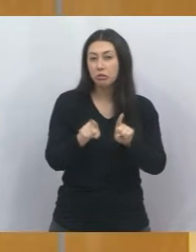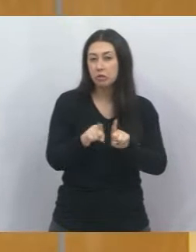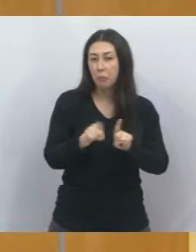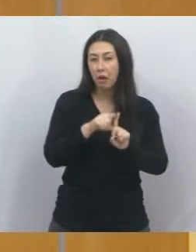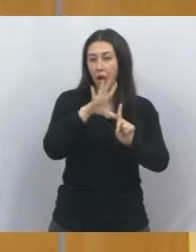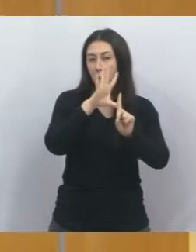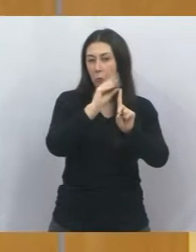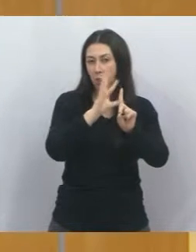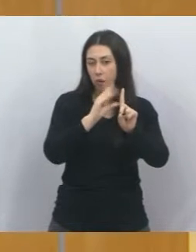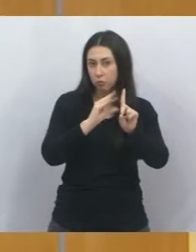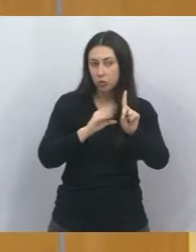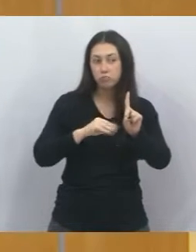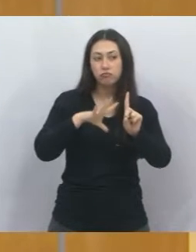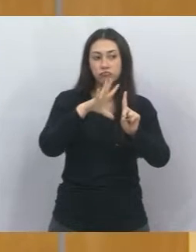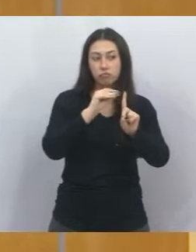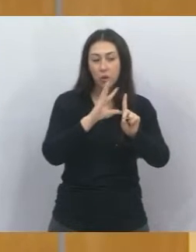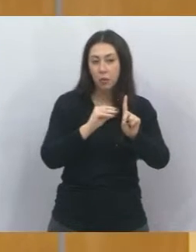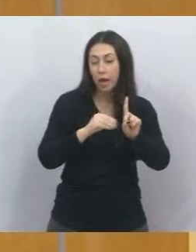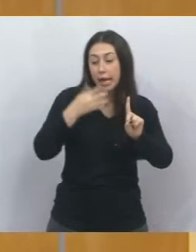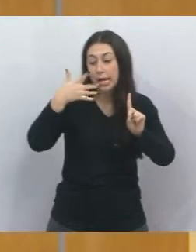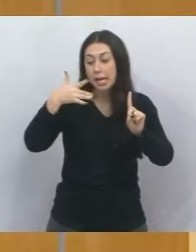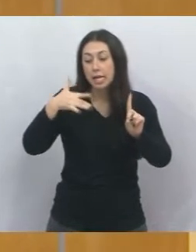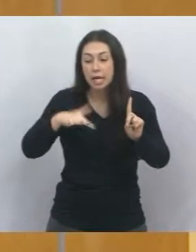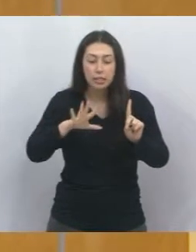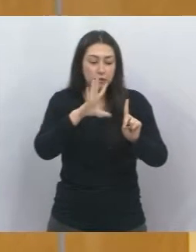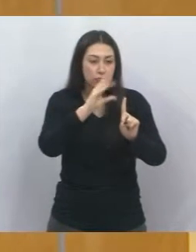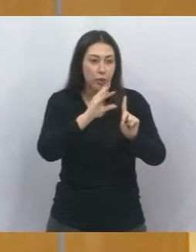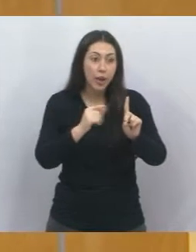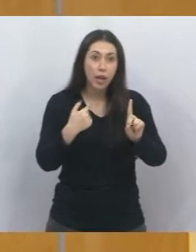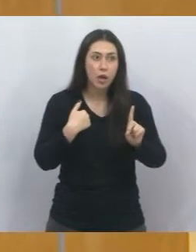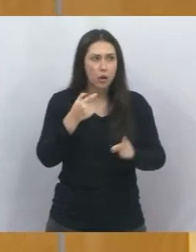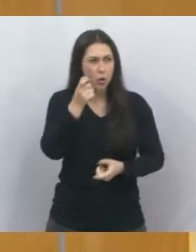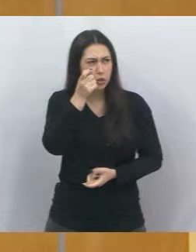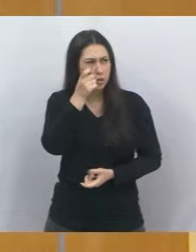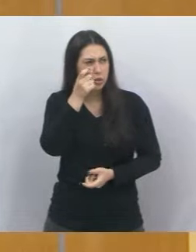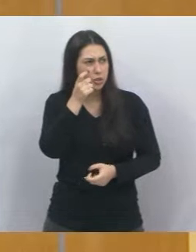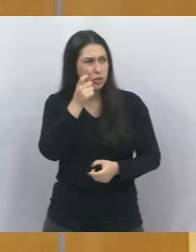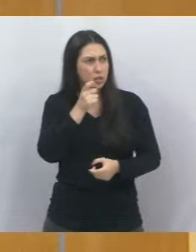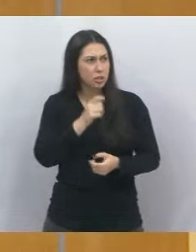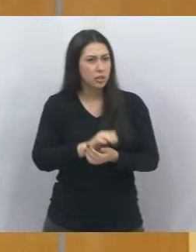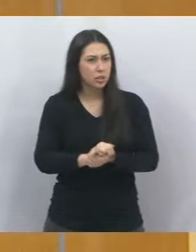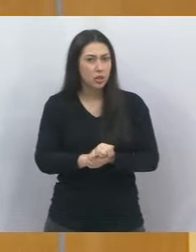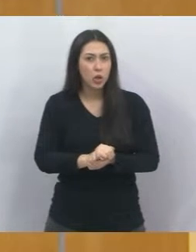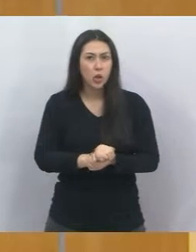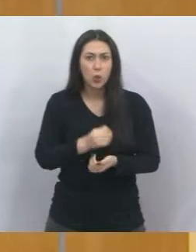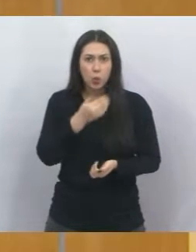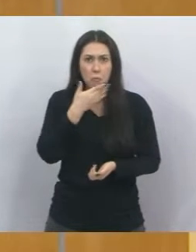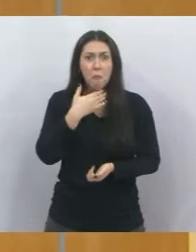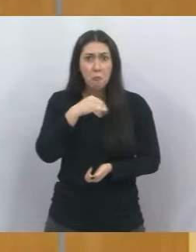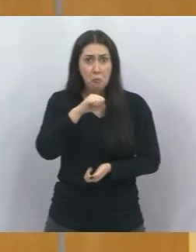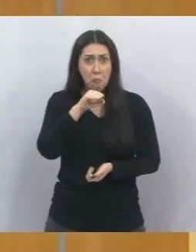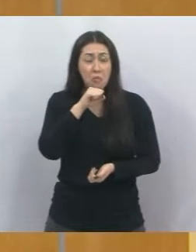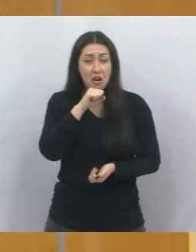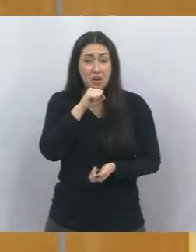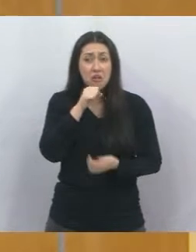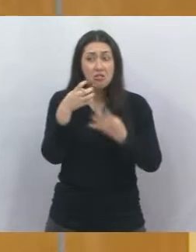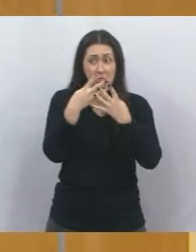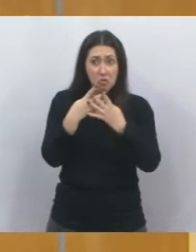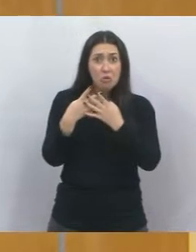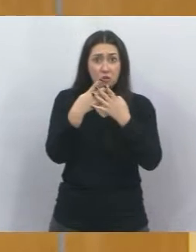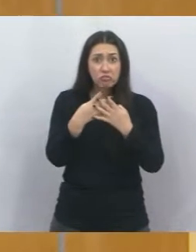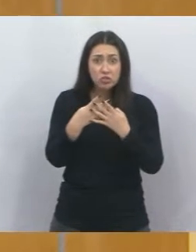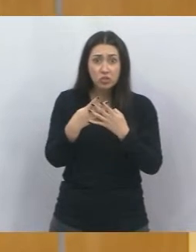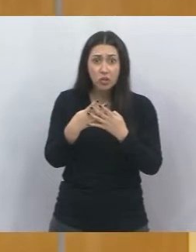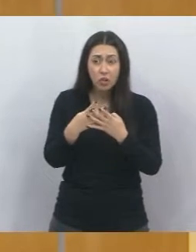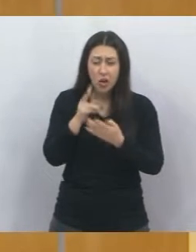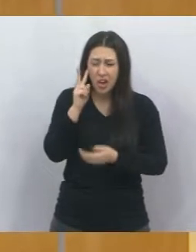quando criança. Acabei de ver um vídeo ali na internet que um pai confessou ter abusado